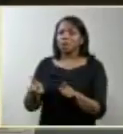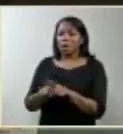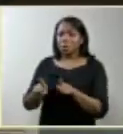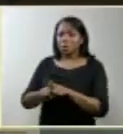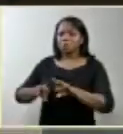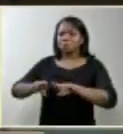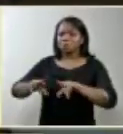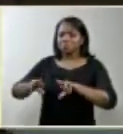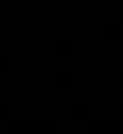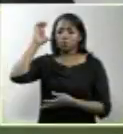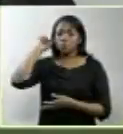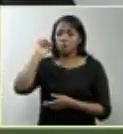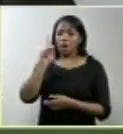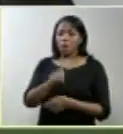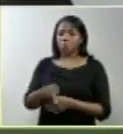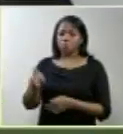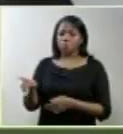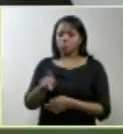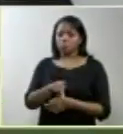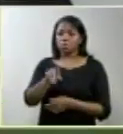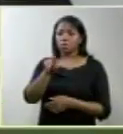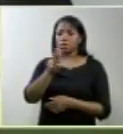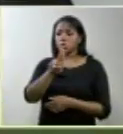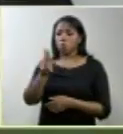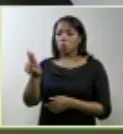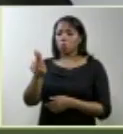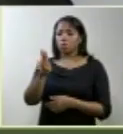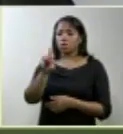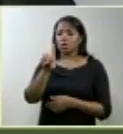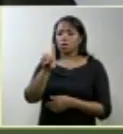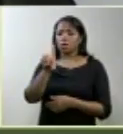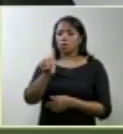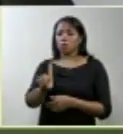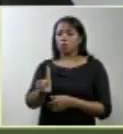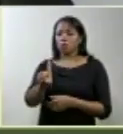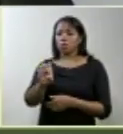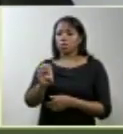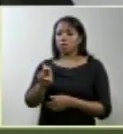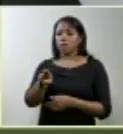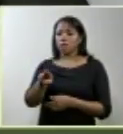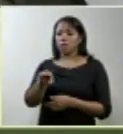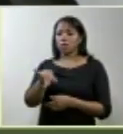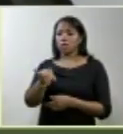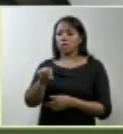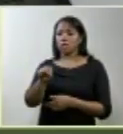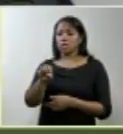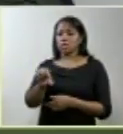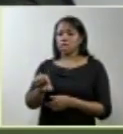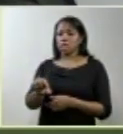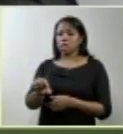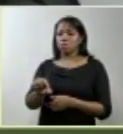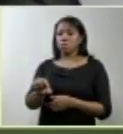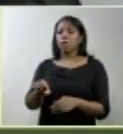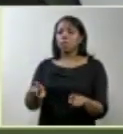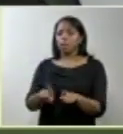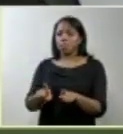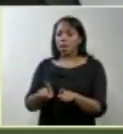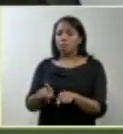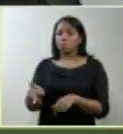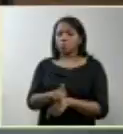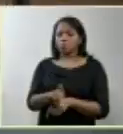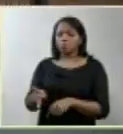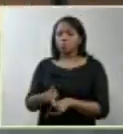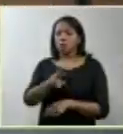óticas sobre a matéria. A Lenise Aparecida Martins Garcia, professora titular do